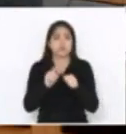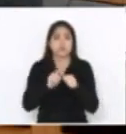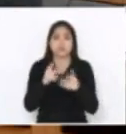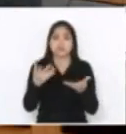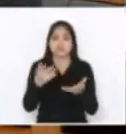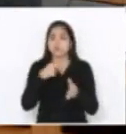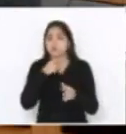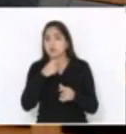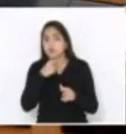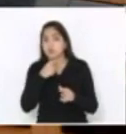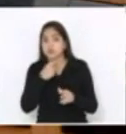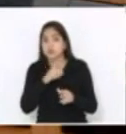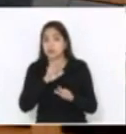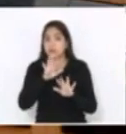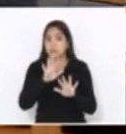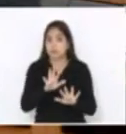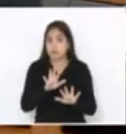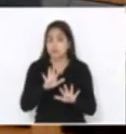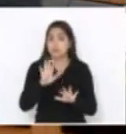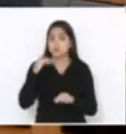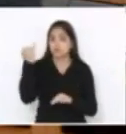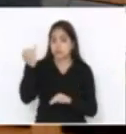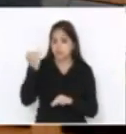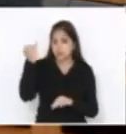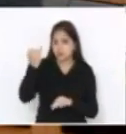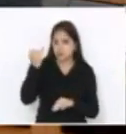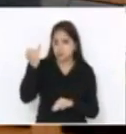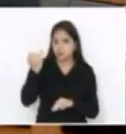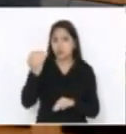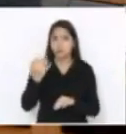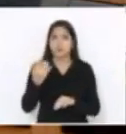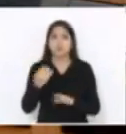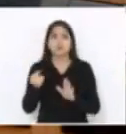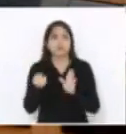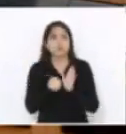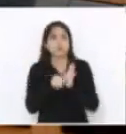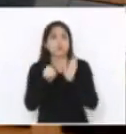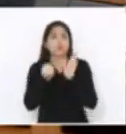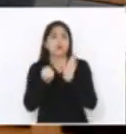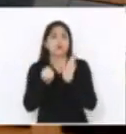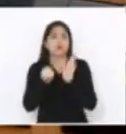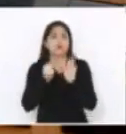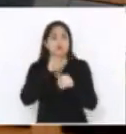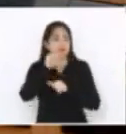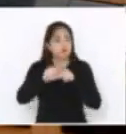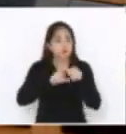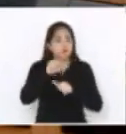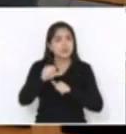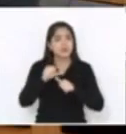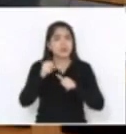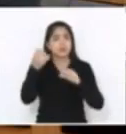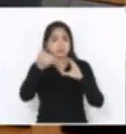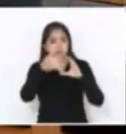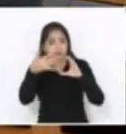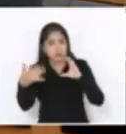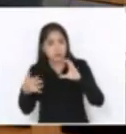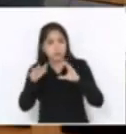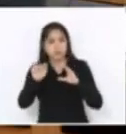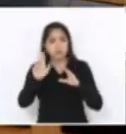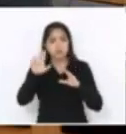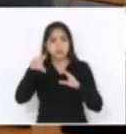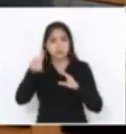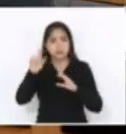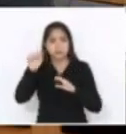forte. Mas, acho importante, como rótulo, nós não alterarmos as características do FUNDAM como foi criado e pelo